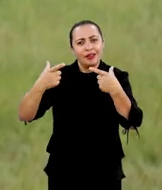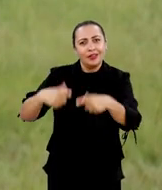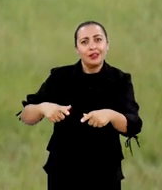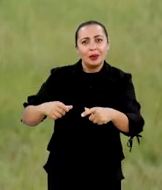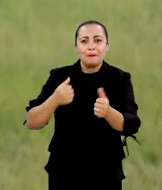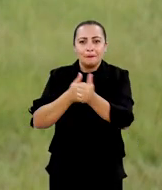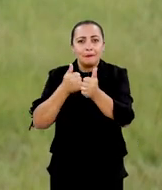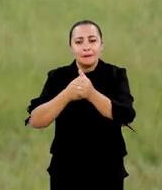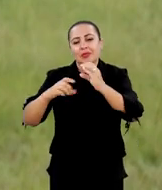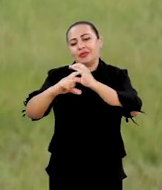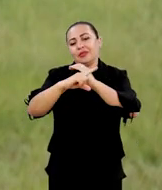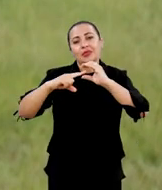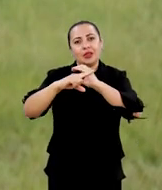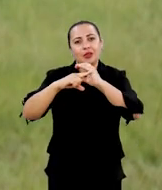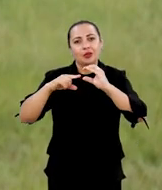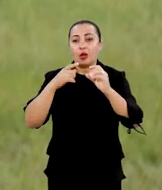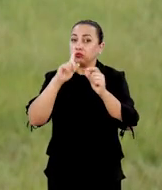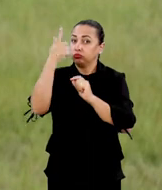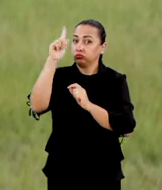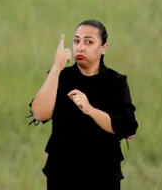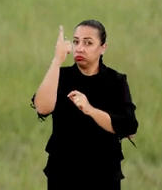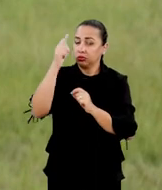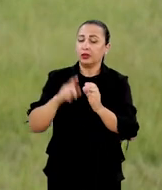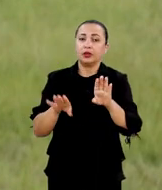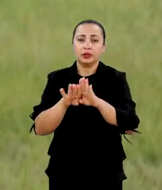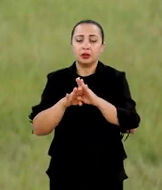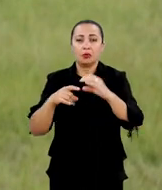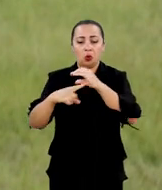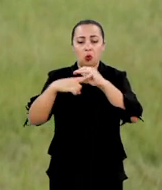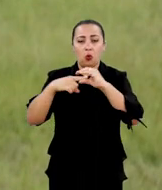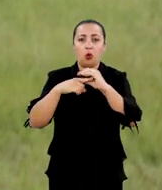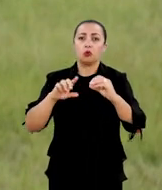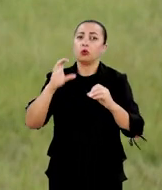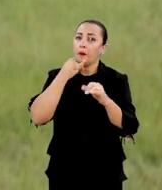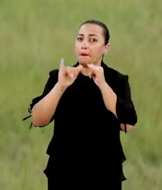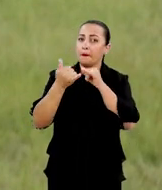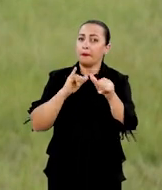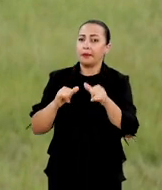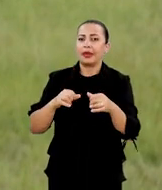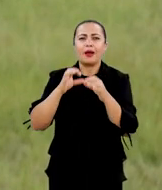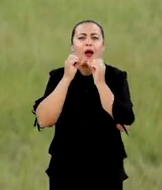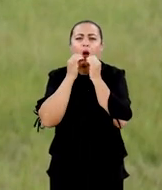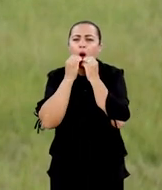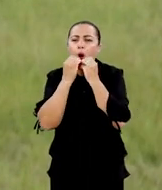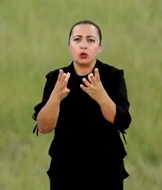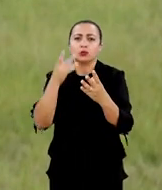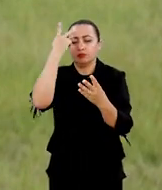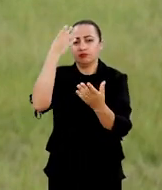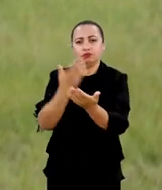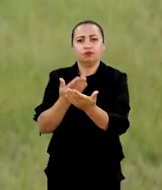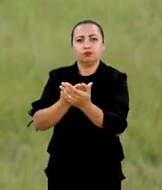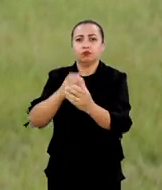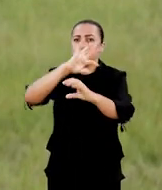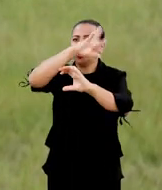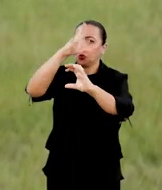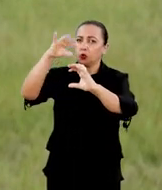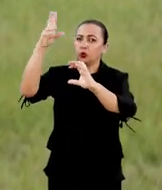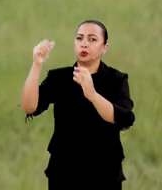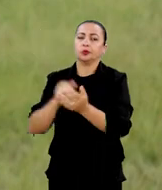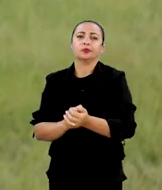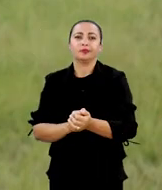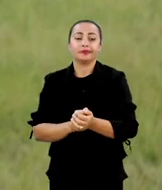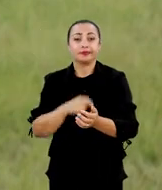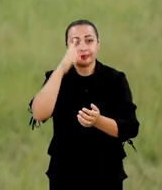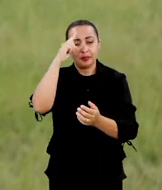Estamos localizados muito próximo do Equador Geográfico, muito próximo do Equador Magnético. Então, é uma localização ideal para estudar a ionosfera.